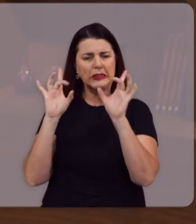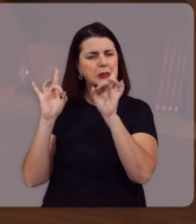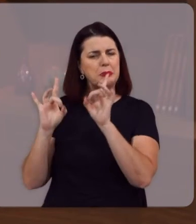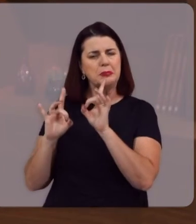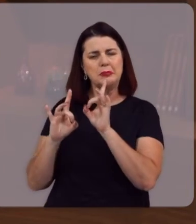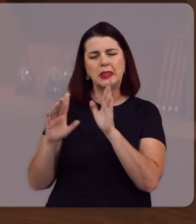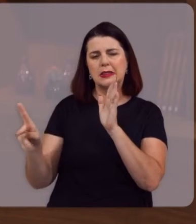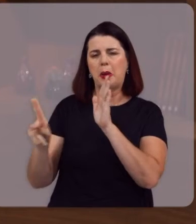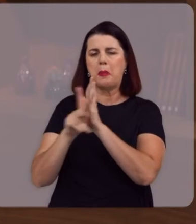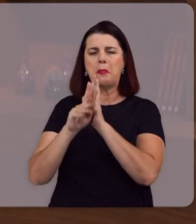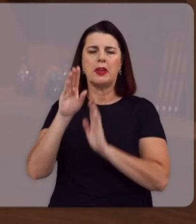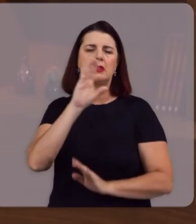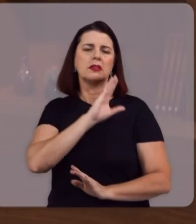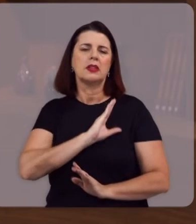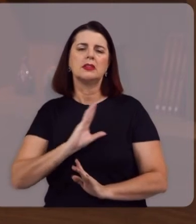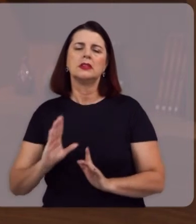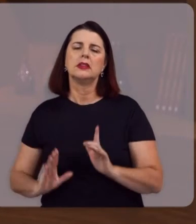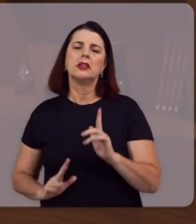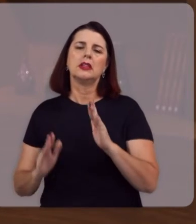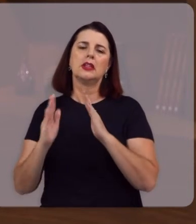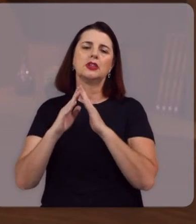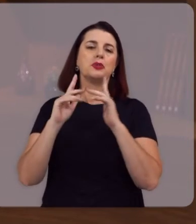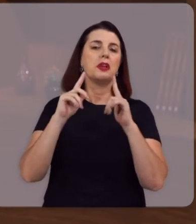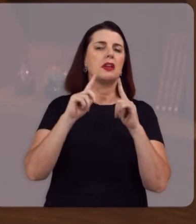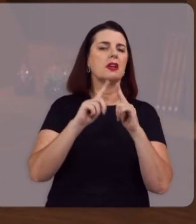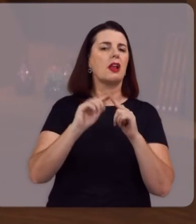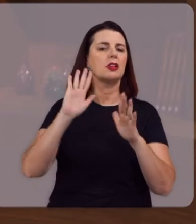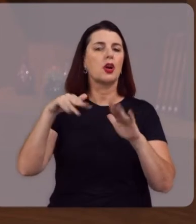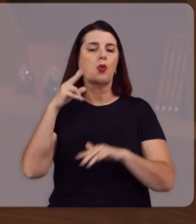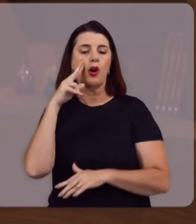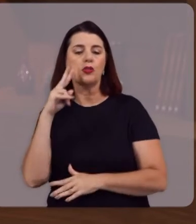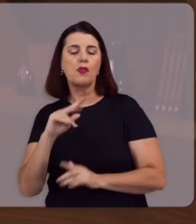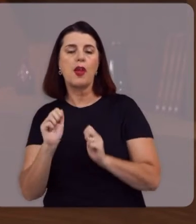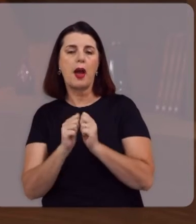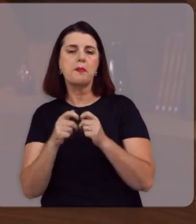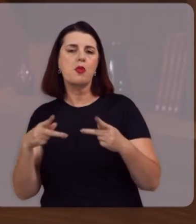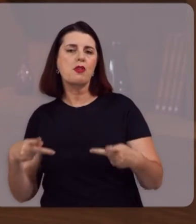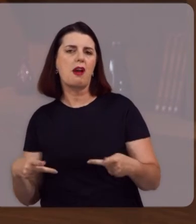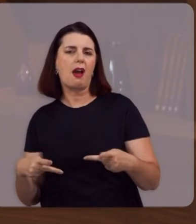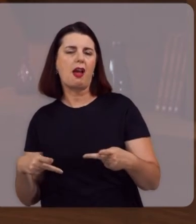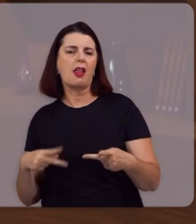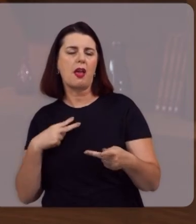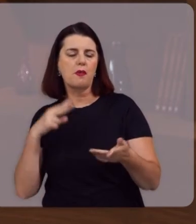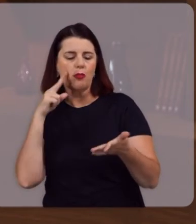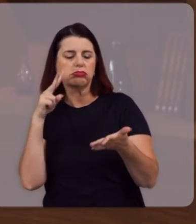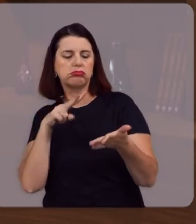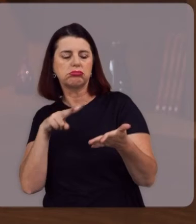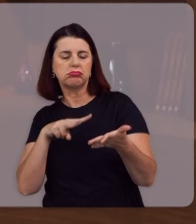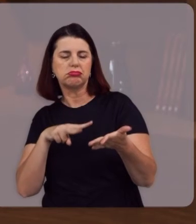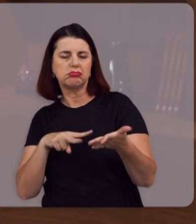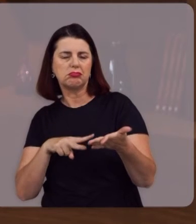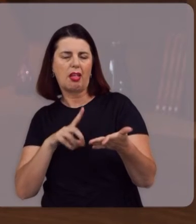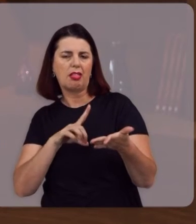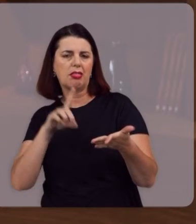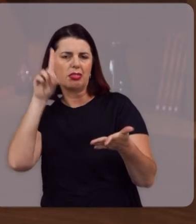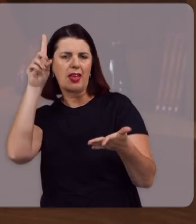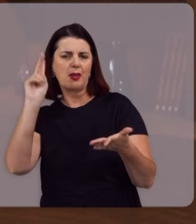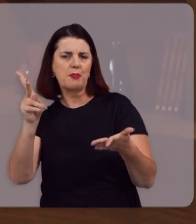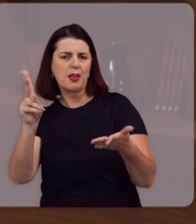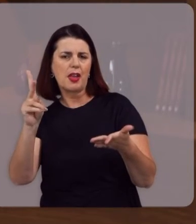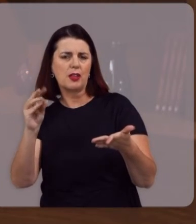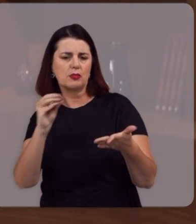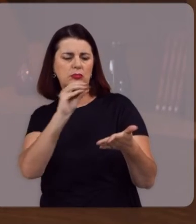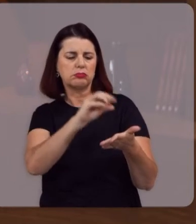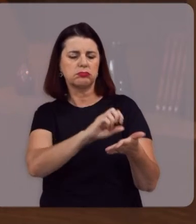E da sua igreja Quando você Lê no livro De Apocalipse Você verá lá Que Deus